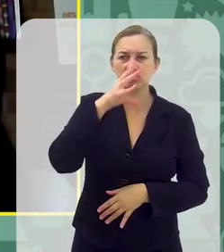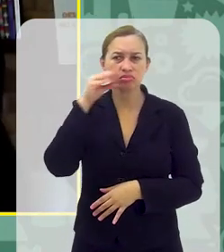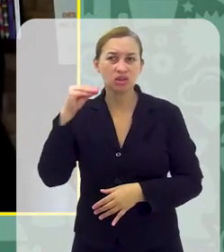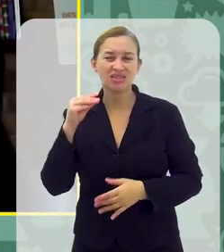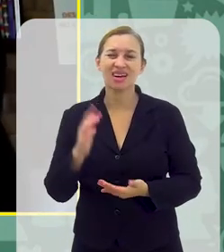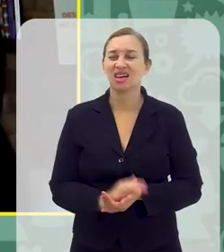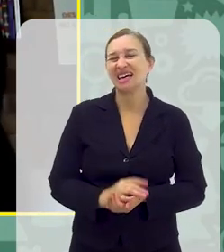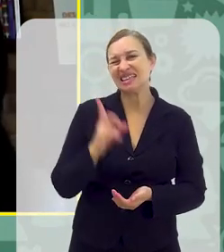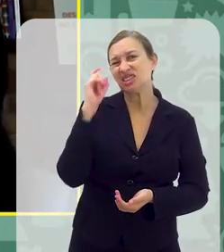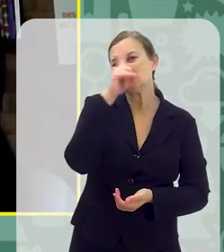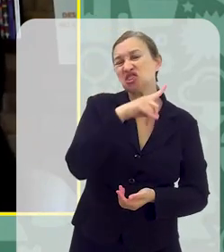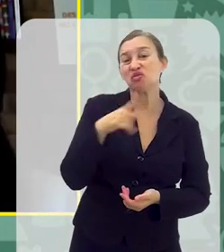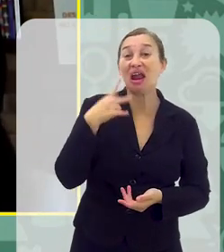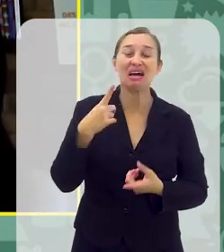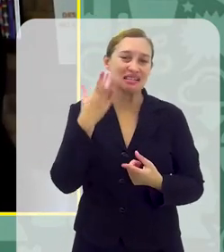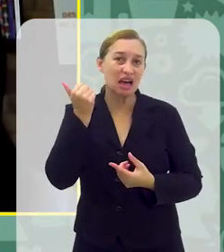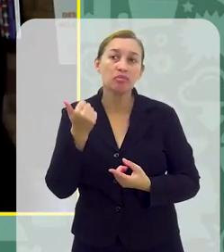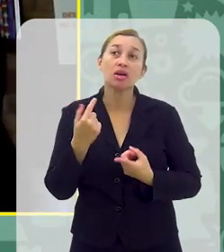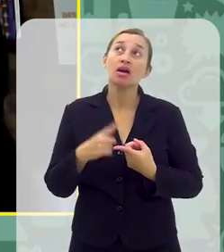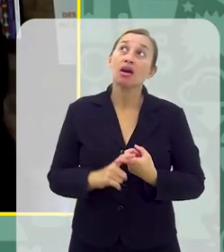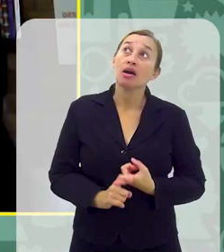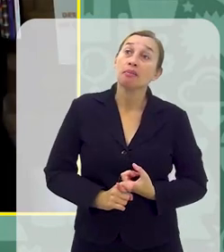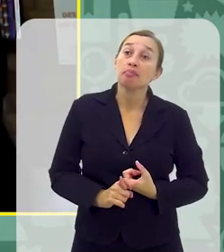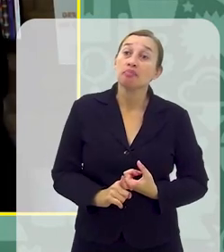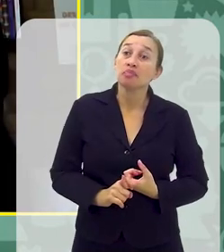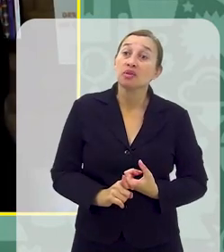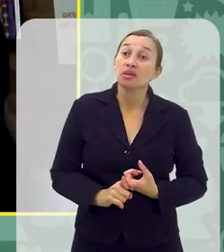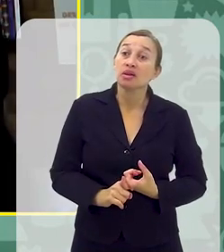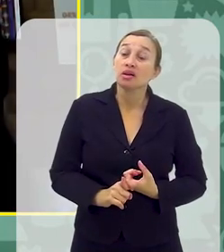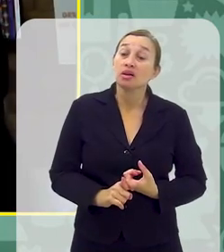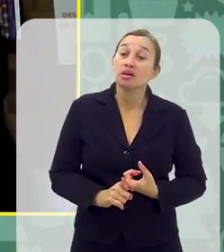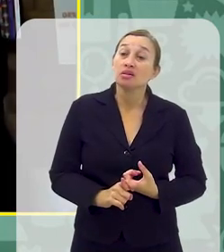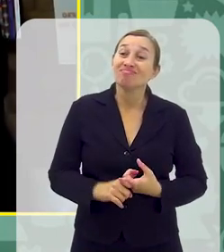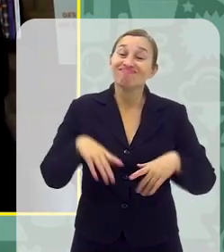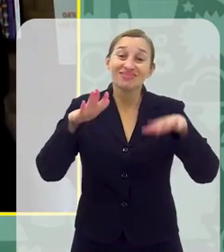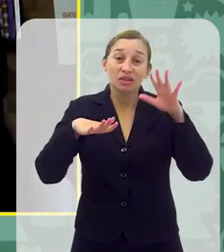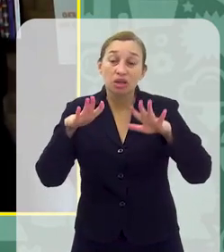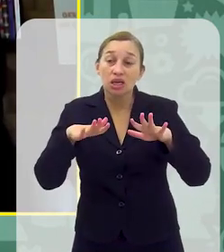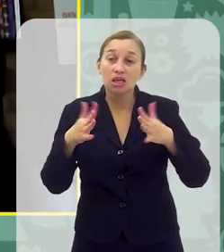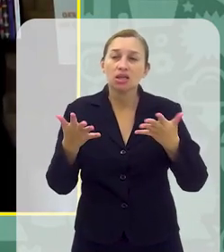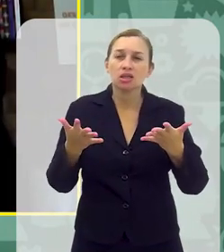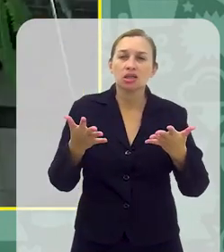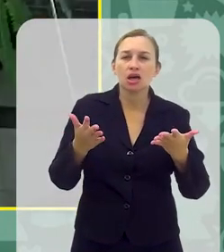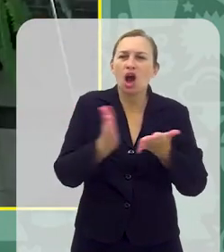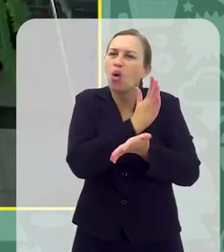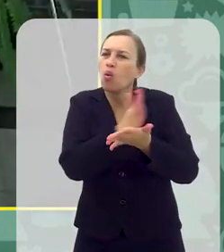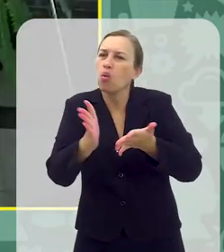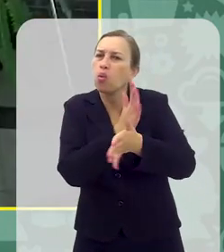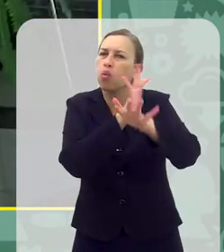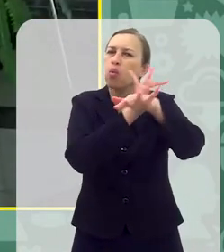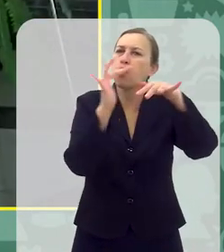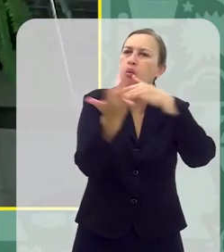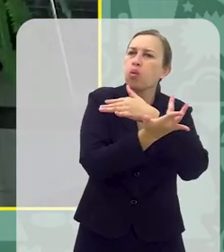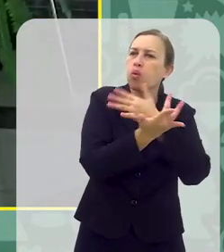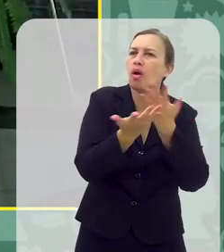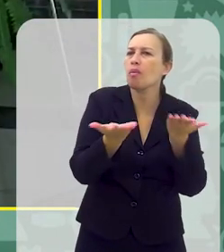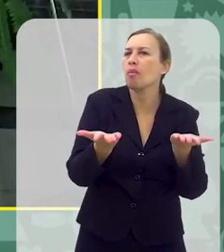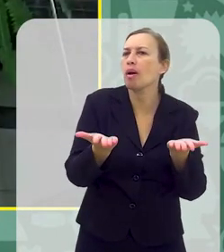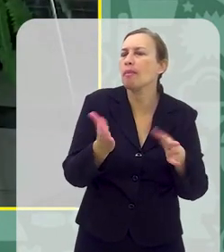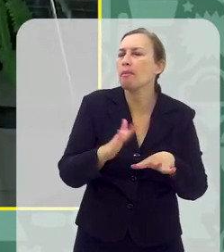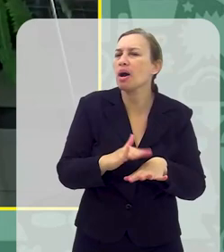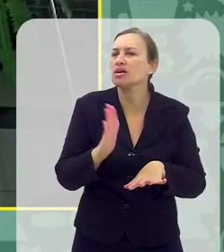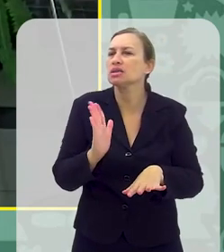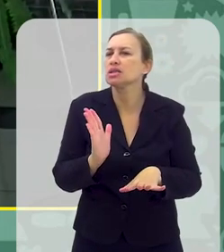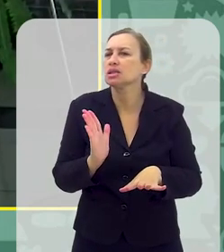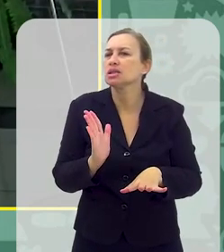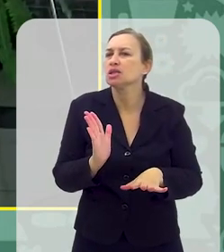adolescentes É difícil dizer Sabe? Porque Tem estudos mostrando Que algumas redes sociais São mais